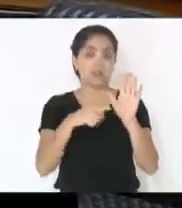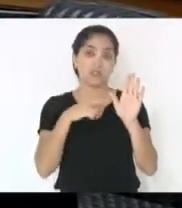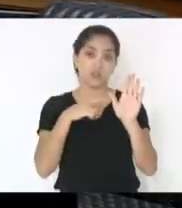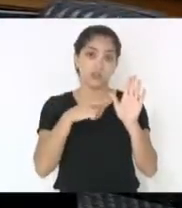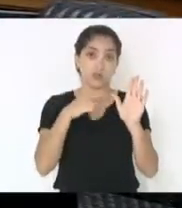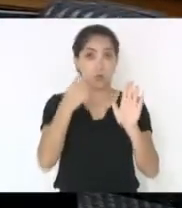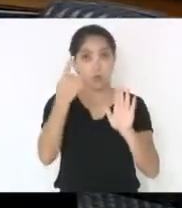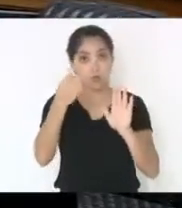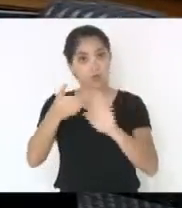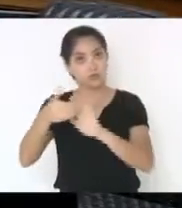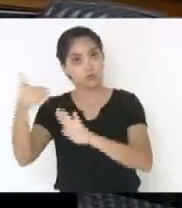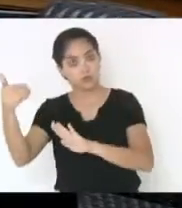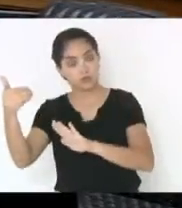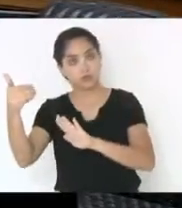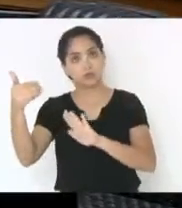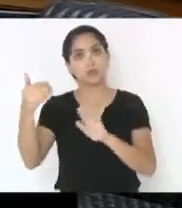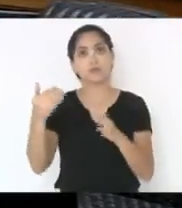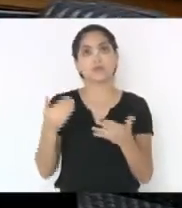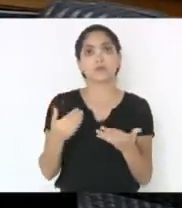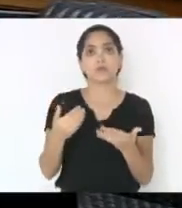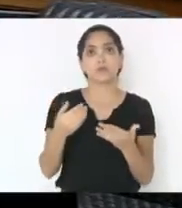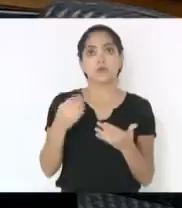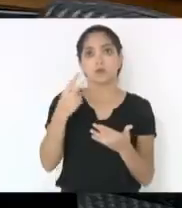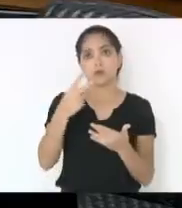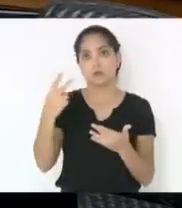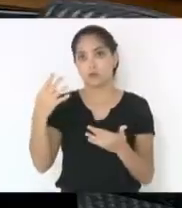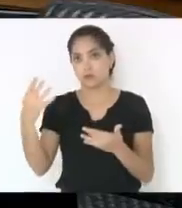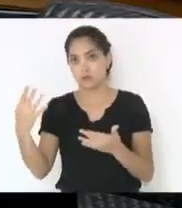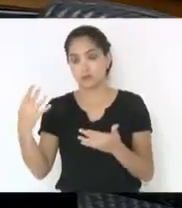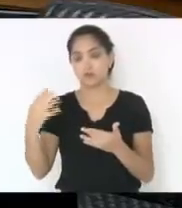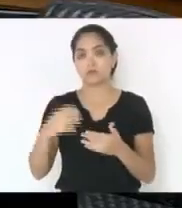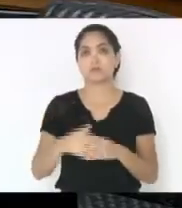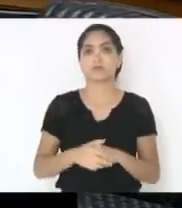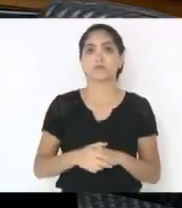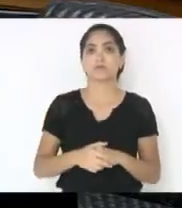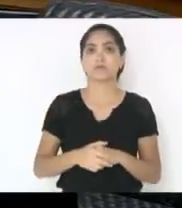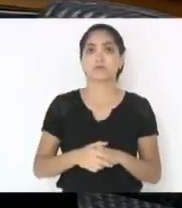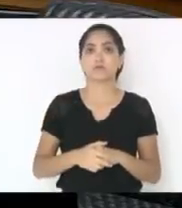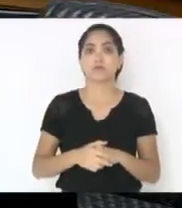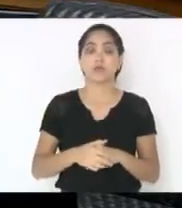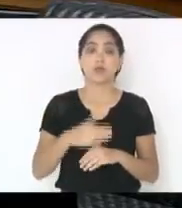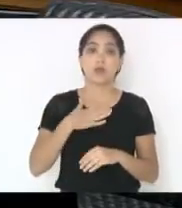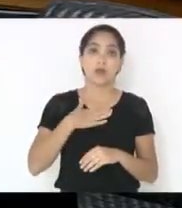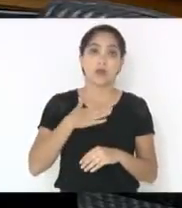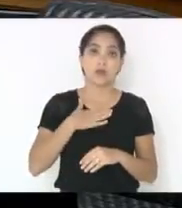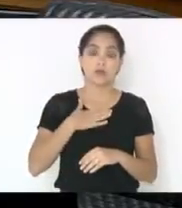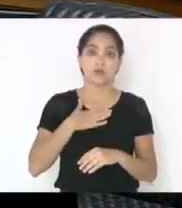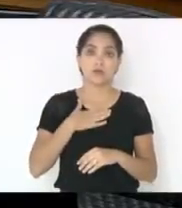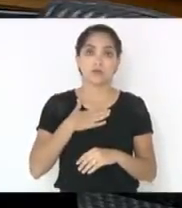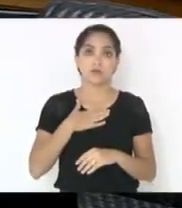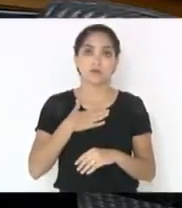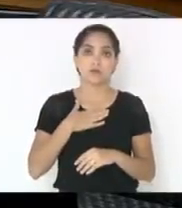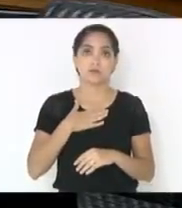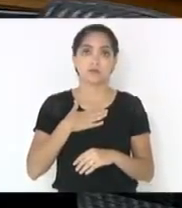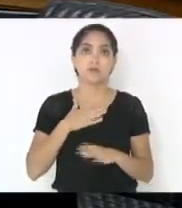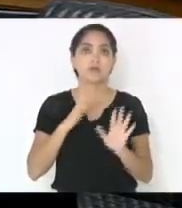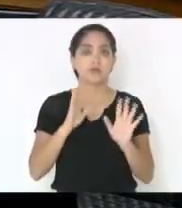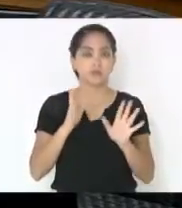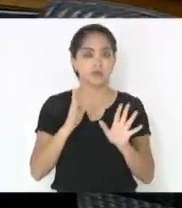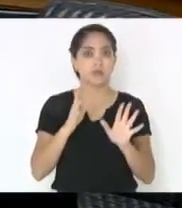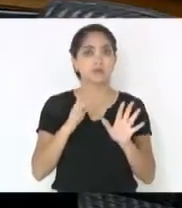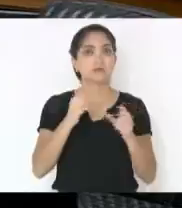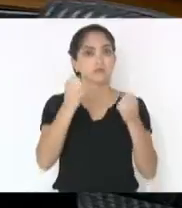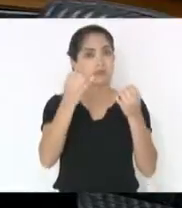retirada da pauta a 224. E eu vou já fazer um